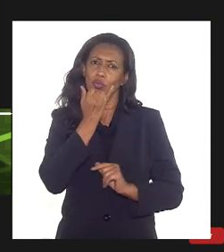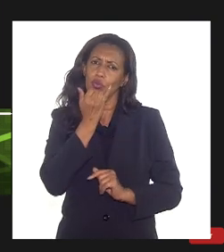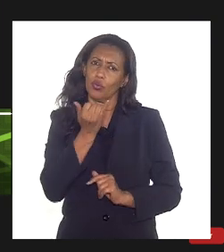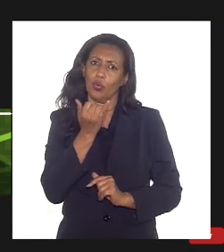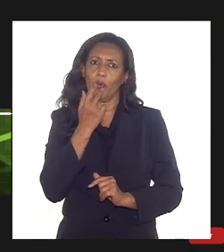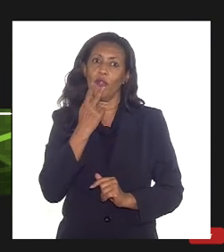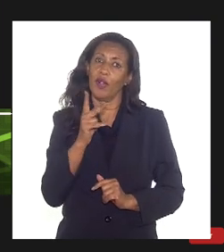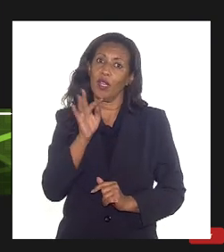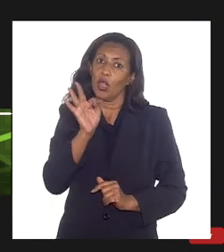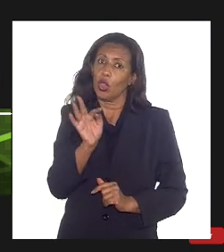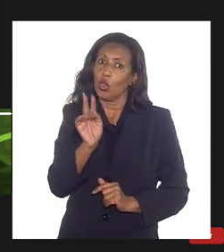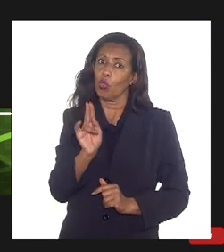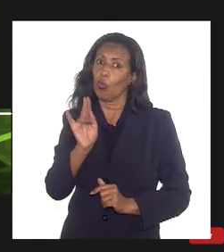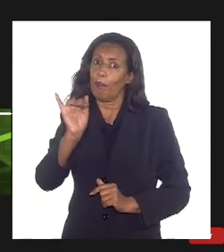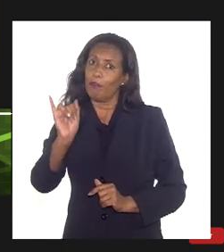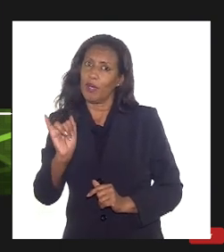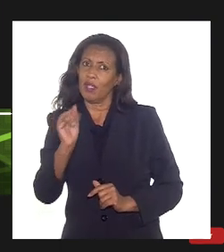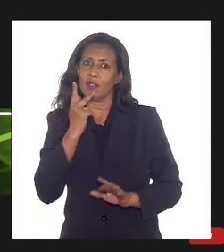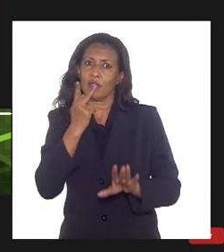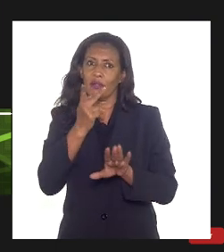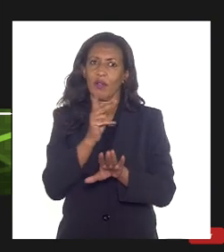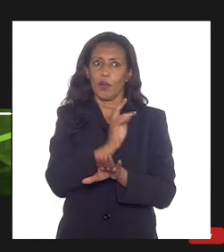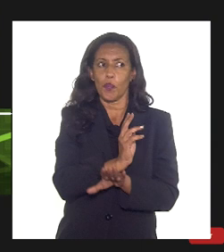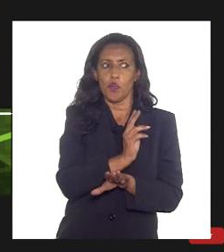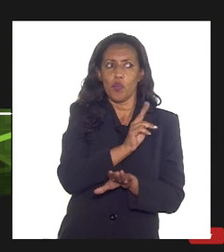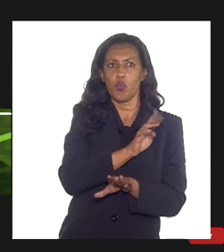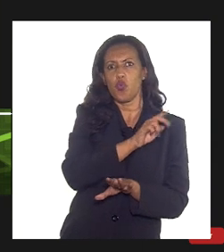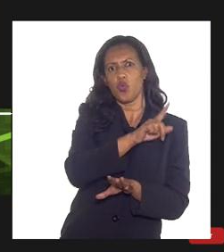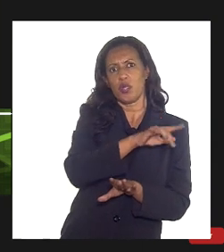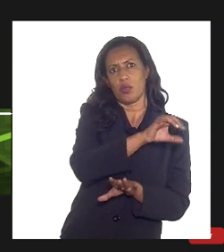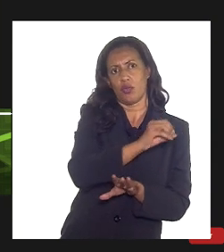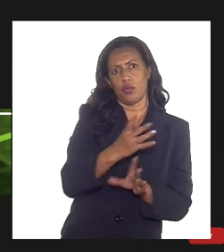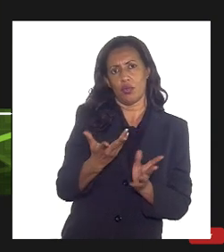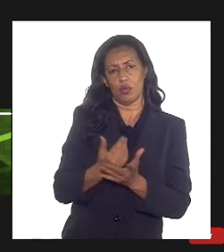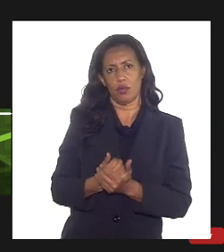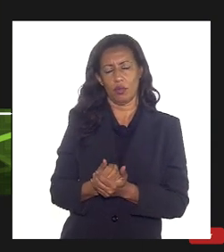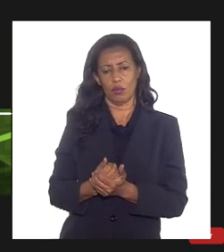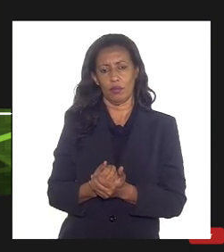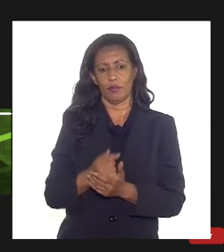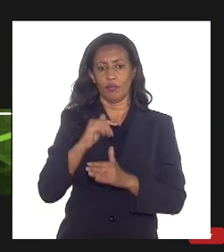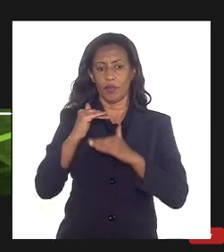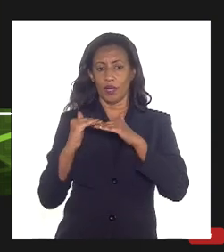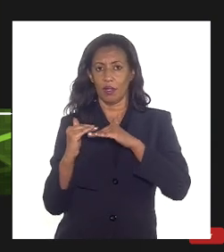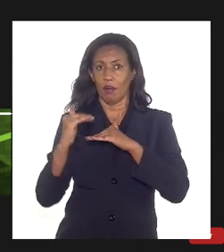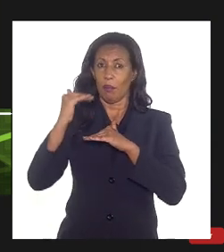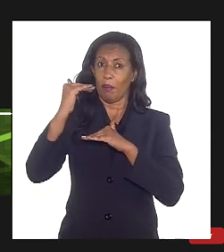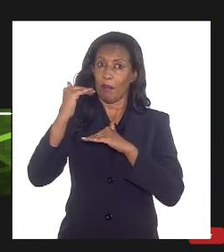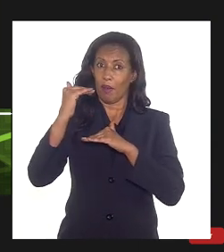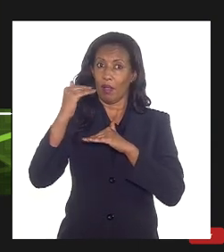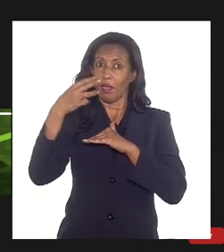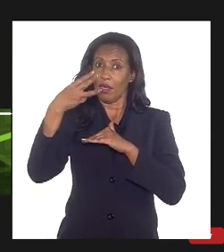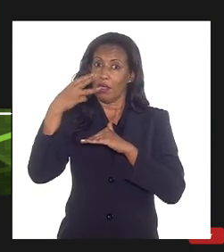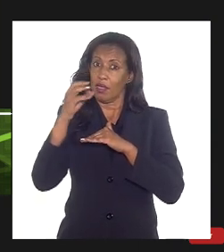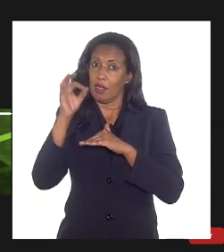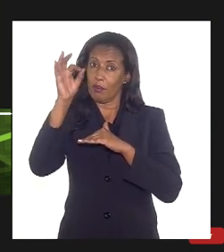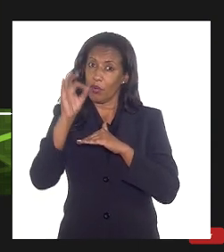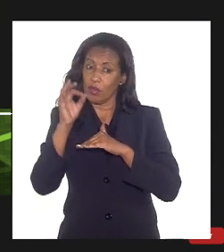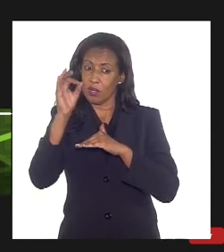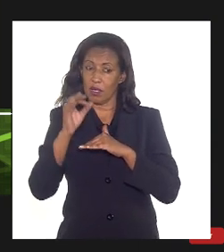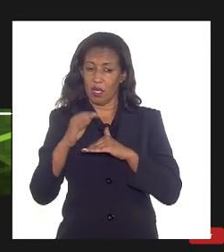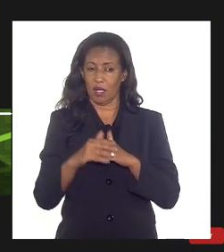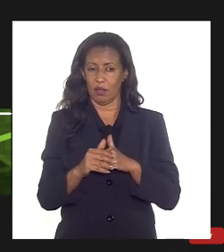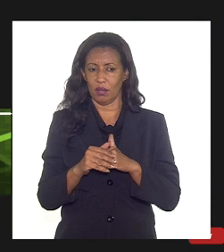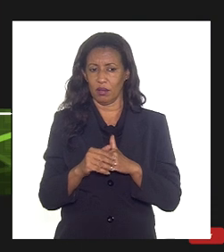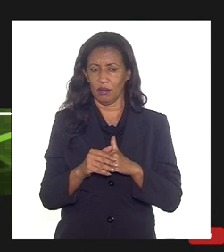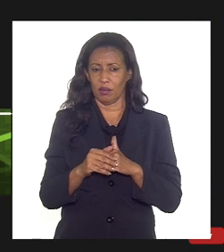bem mas assim em vez dos 41% ia ser um número menor acima de 30% eu teria um pouco mais de gás de exportação